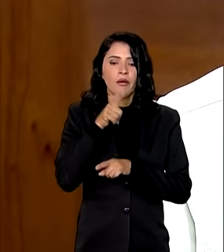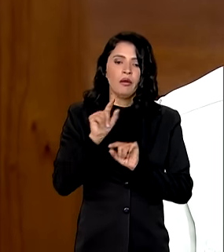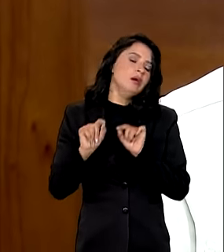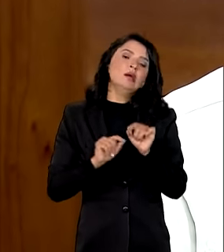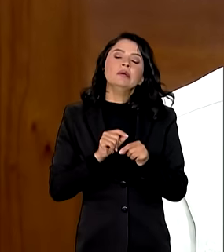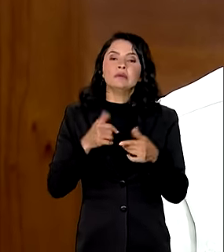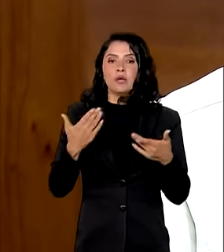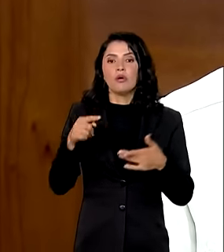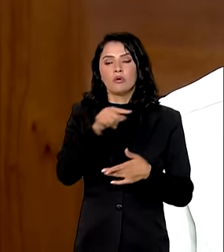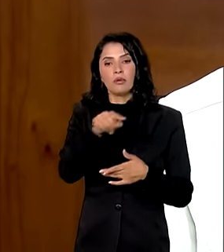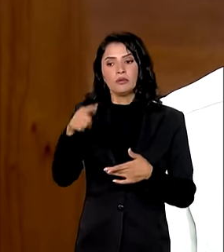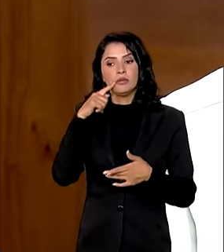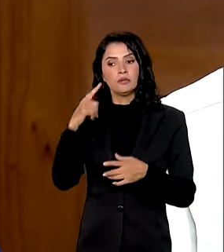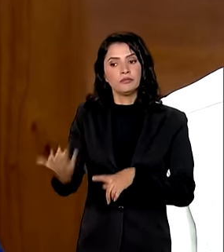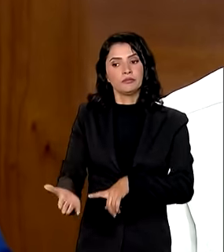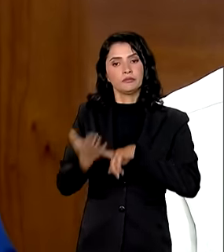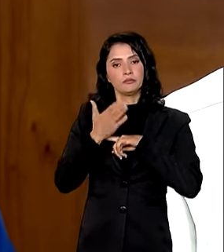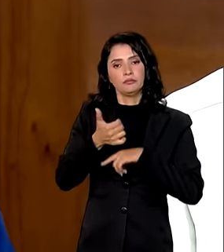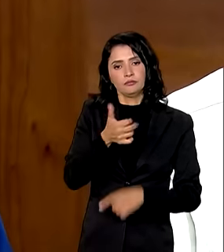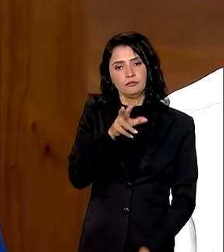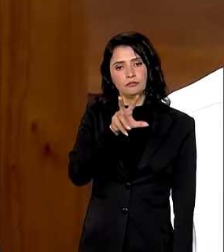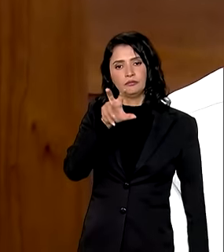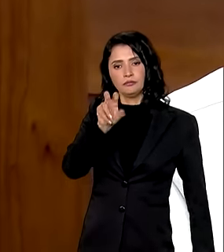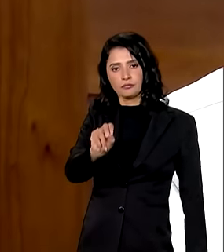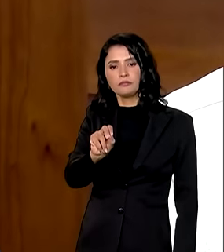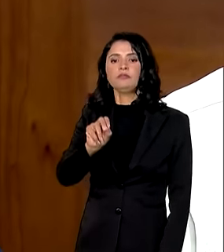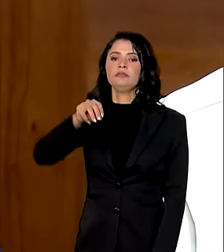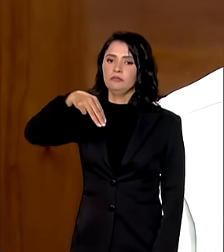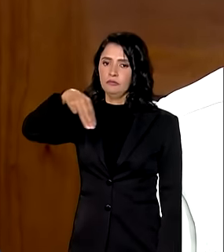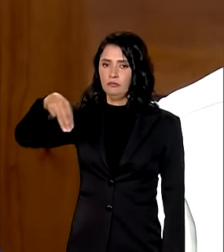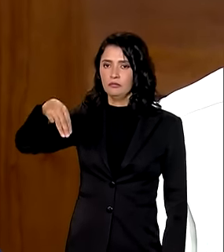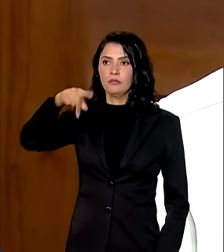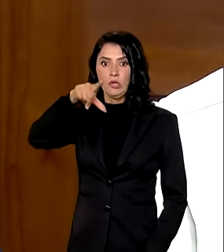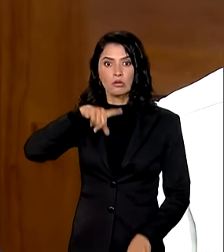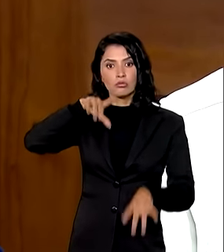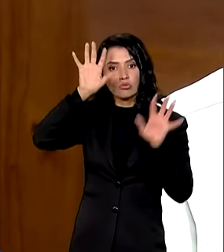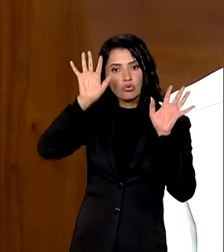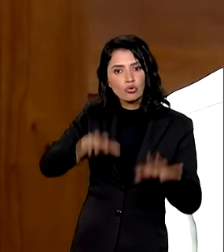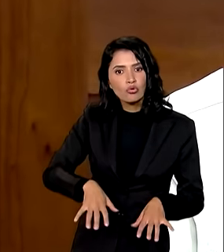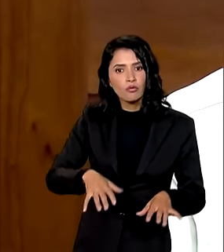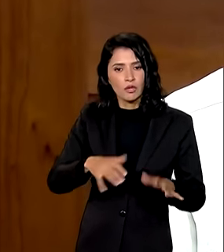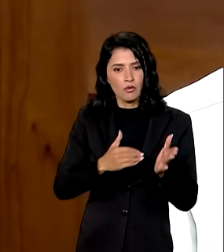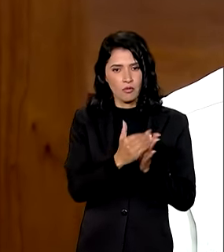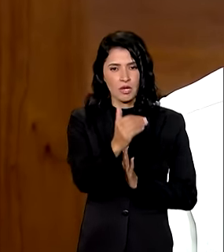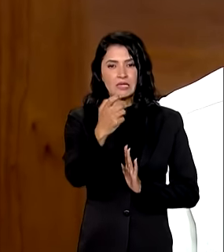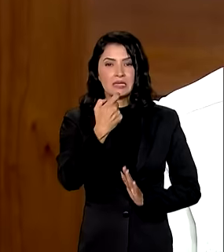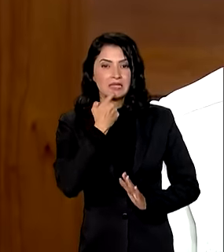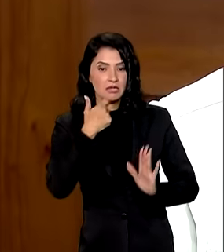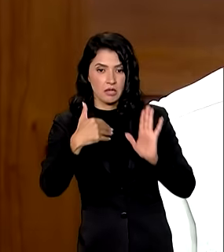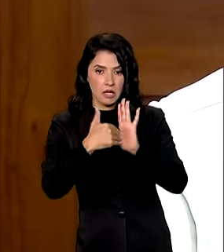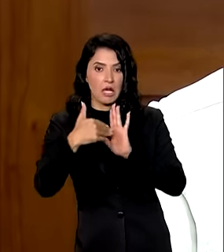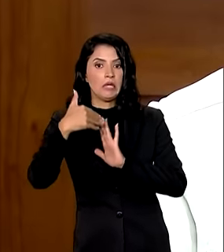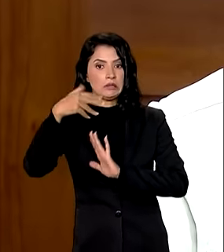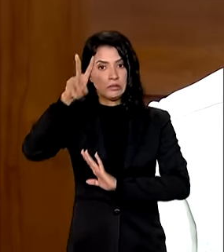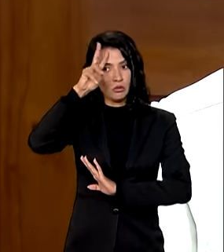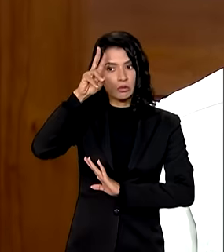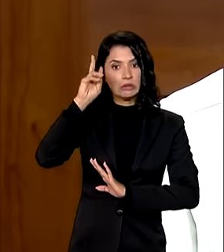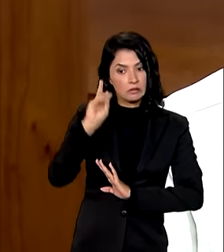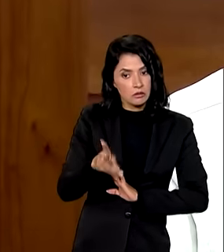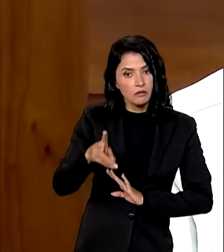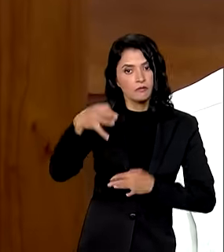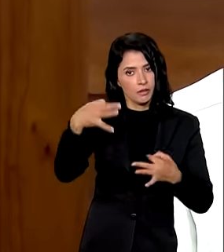esse indicador de 150 milímetros de chuva aqui de sexta a segunda, se se confirmar, certamente nós